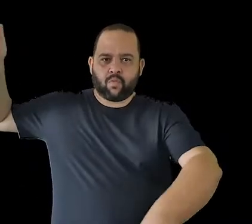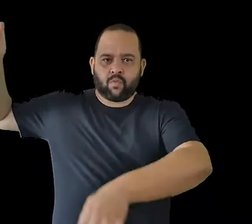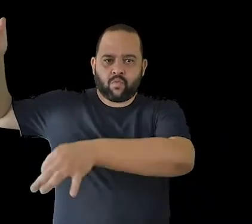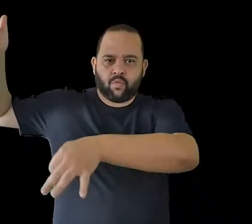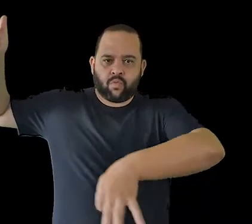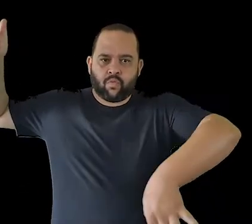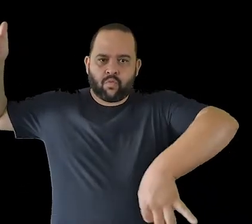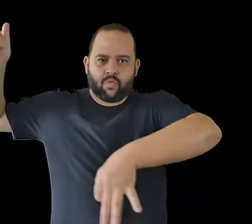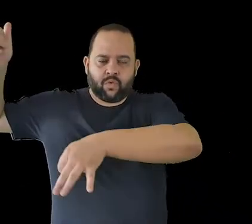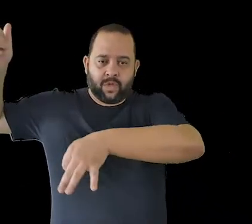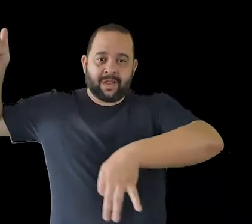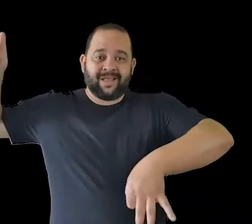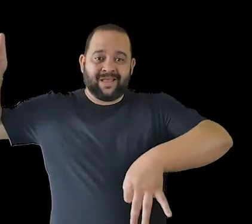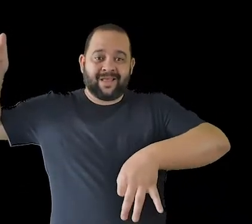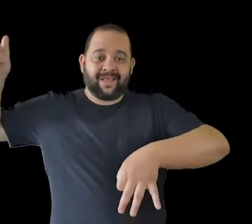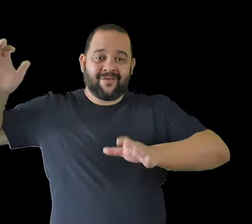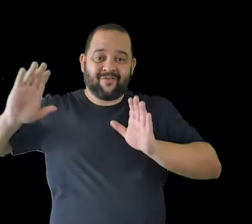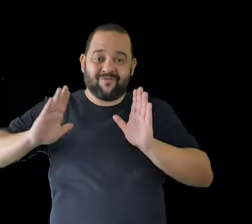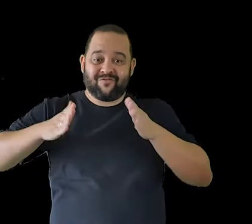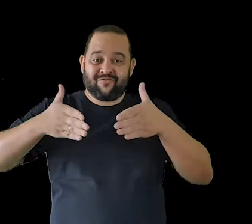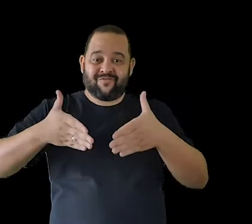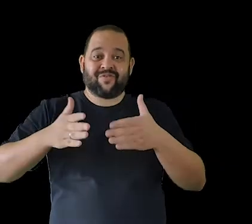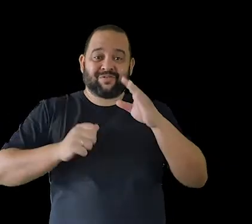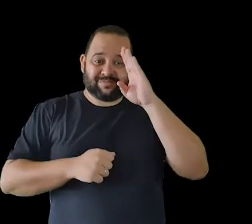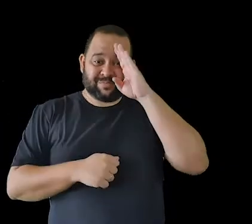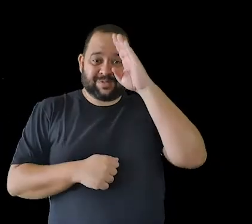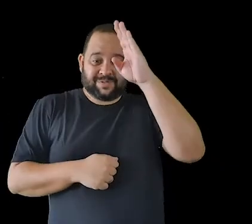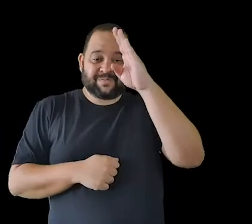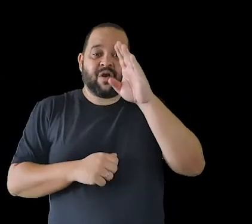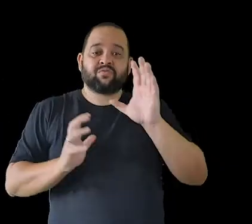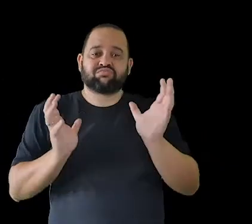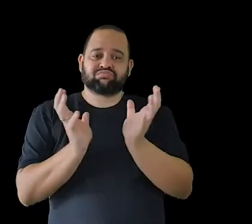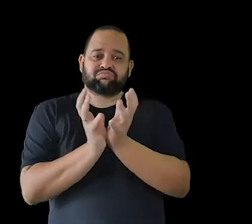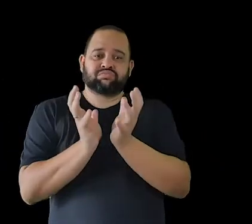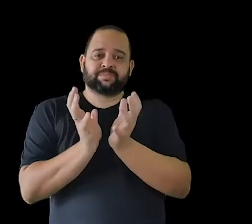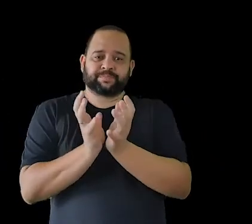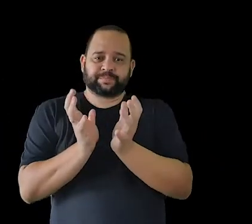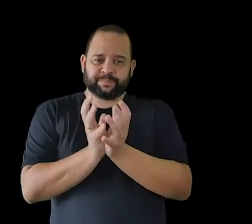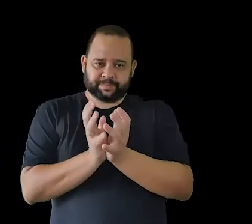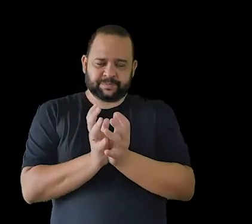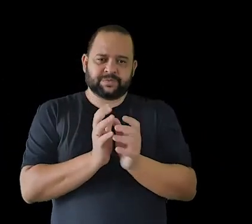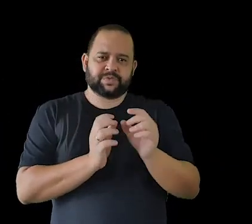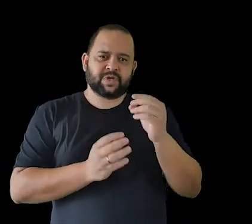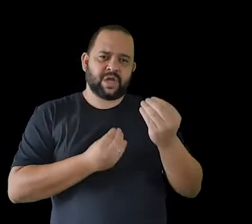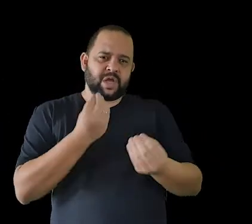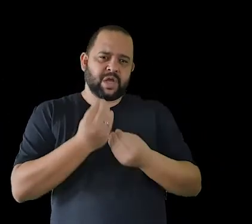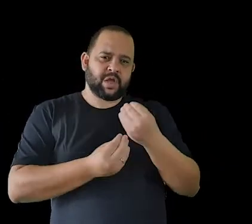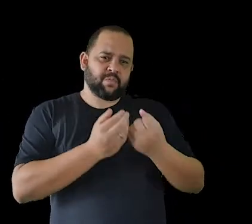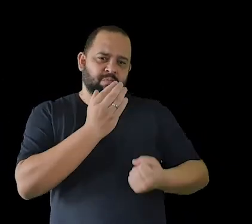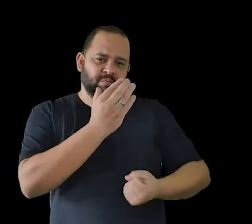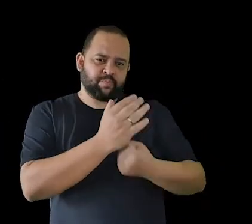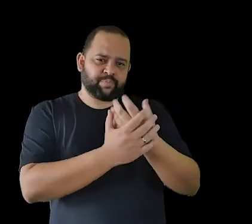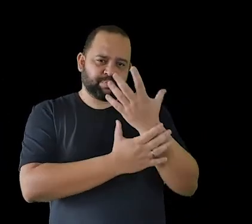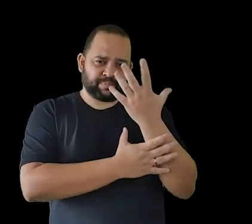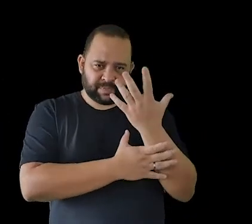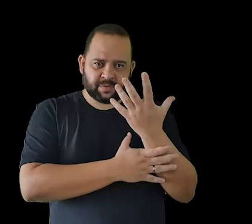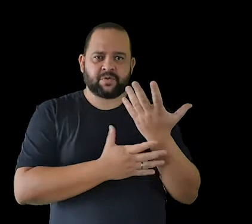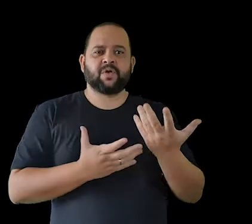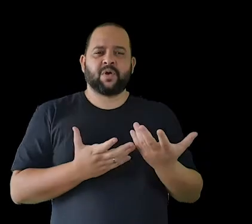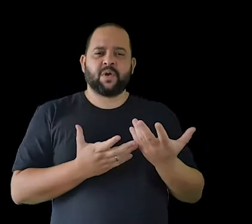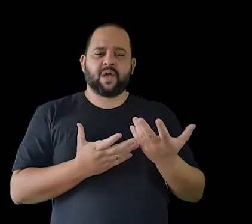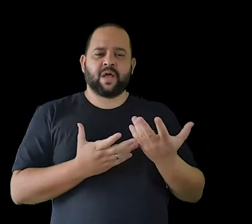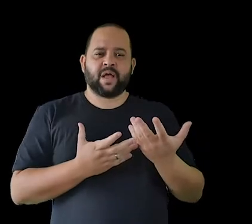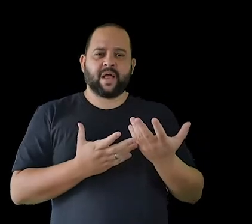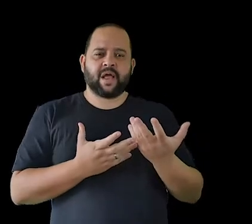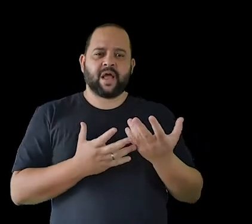formam o coração da orquestra. Eles formam aquilo que fundou e formou a orquestra nos